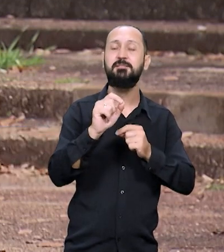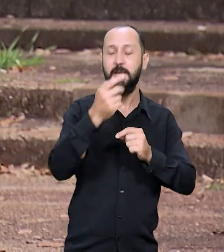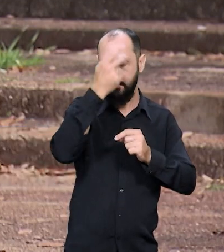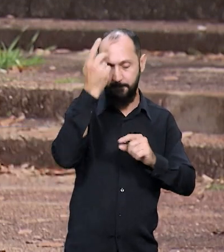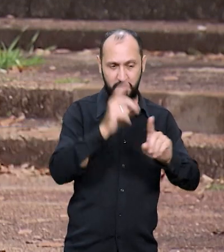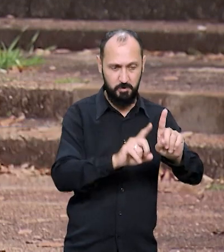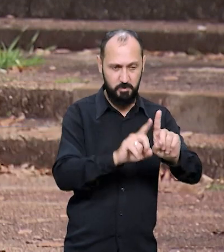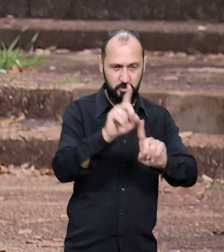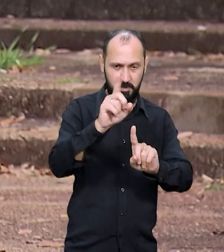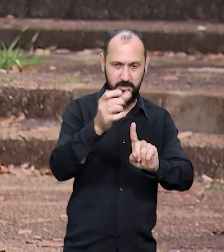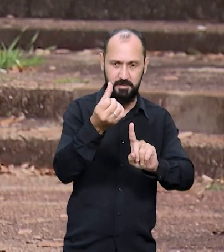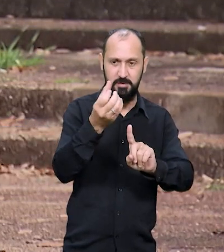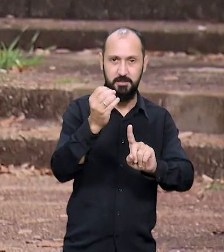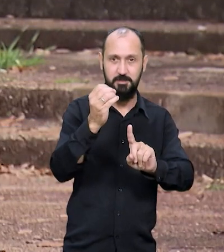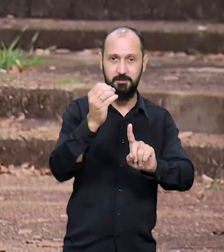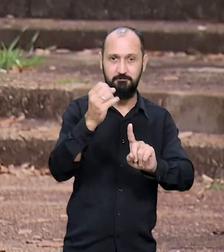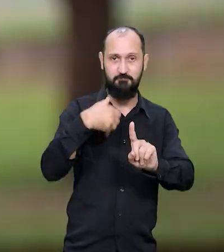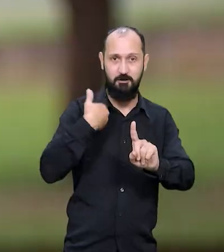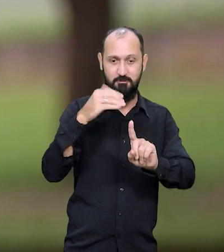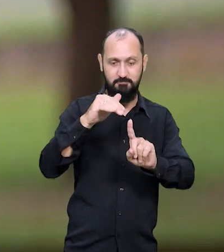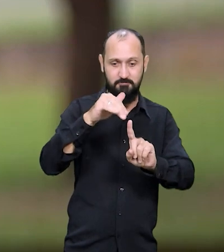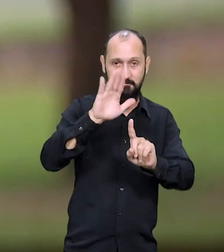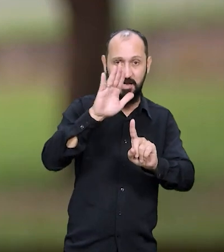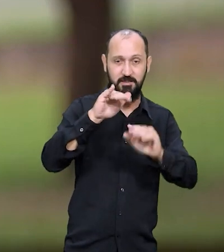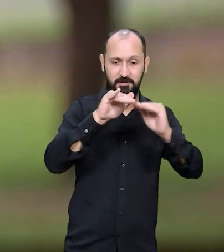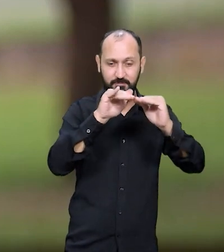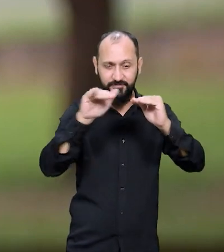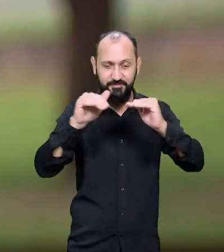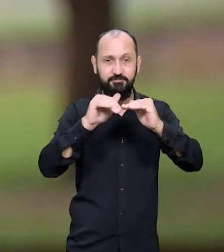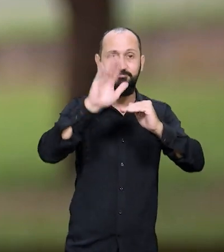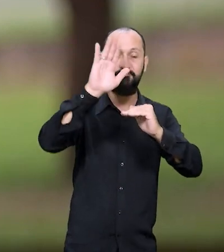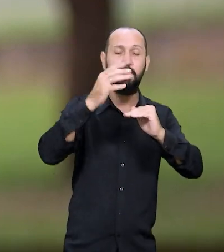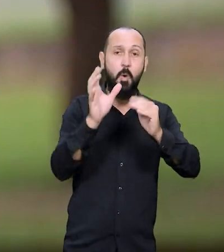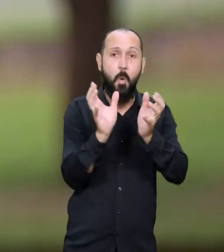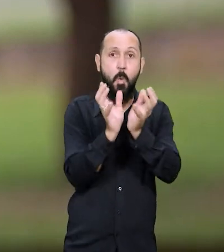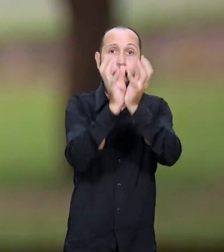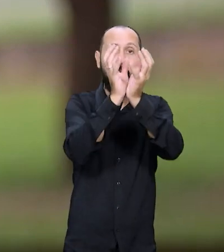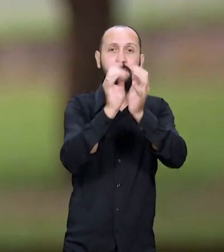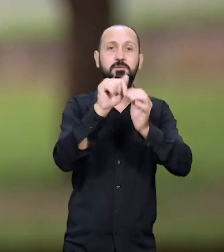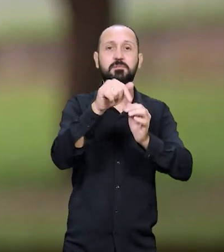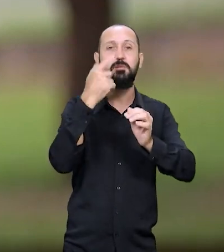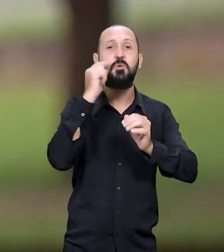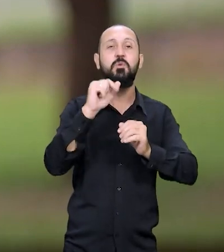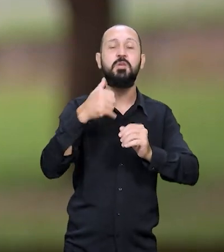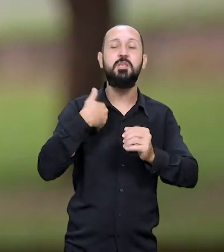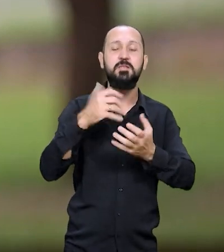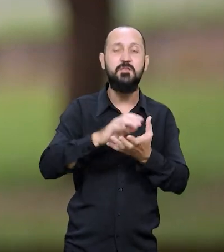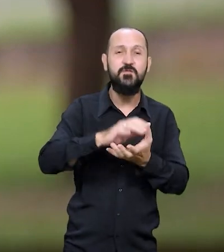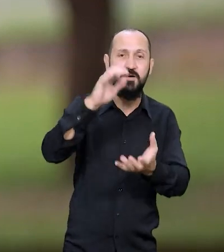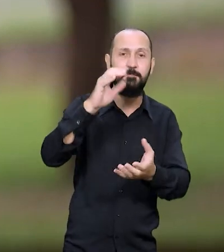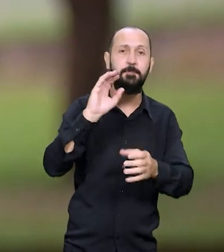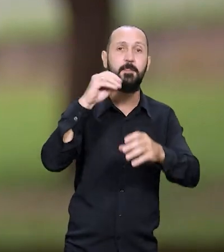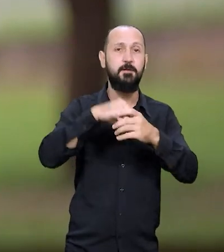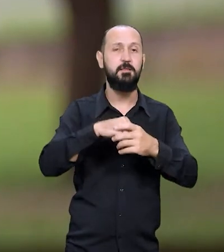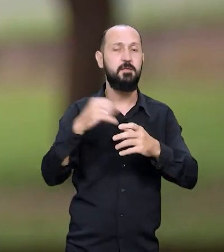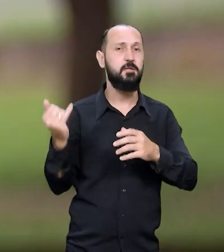pessoas com 60 anos ou mais. Isso significa que o envelhecimento tem ganhado mais espaço e importância e, com isso,